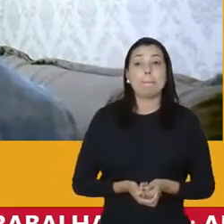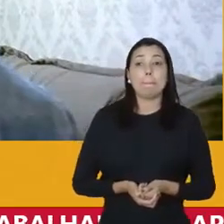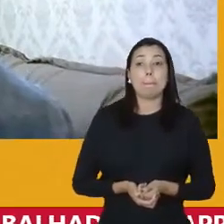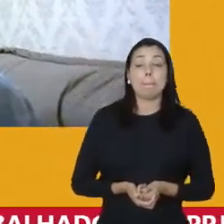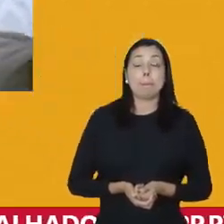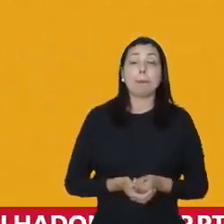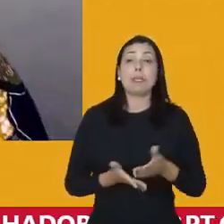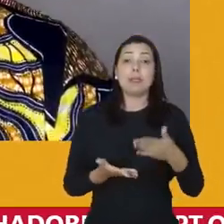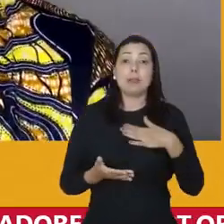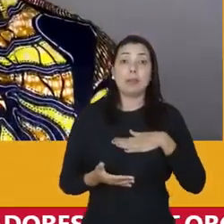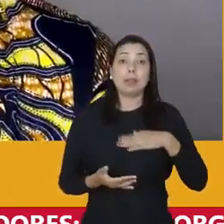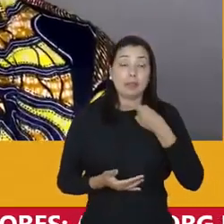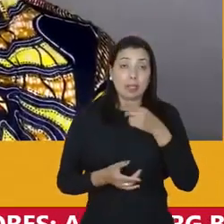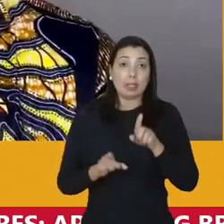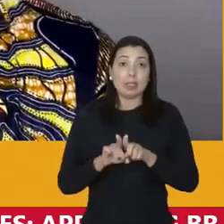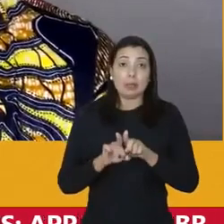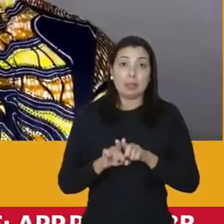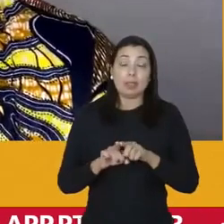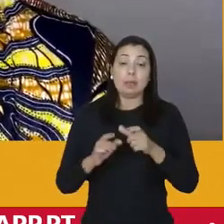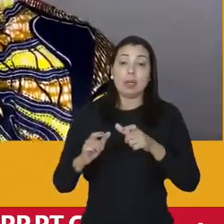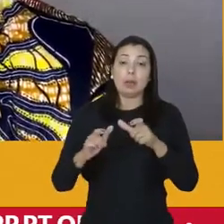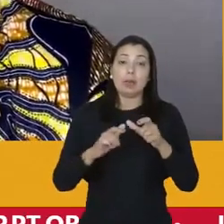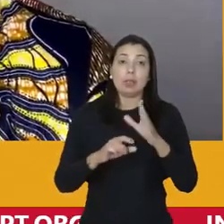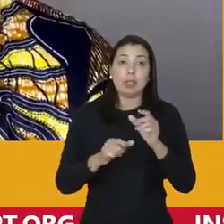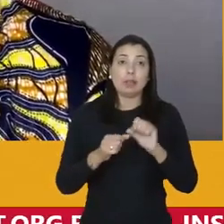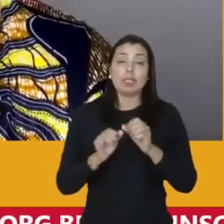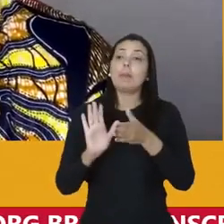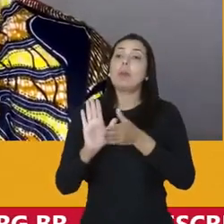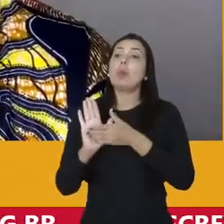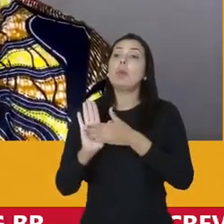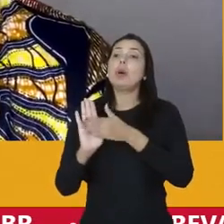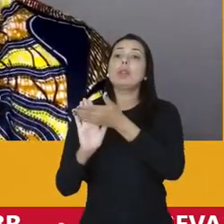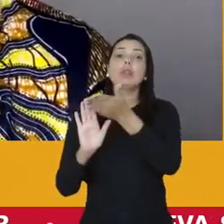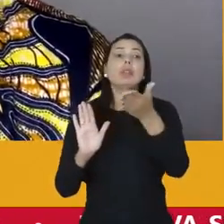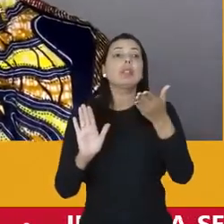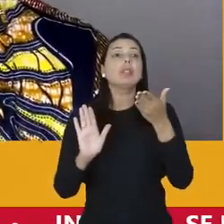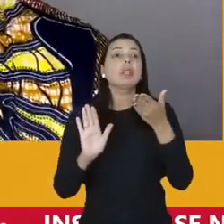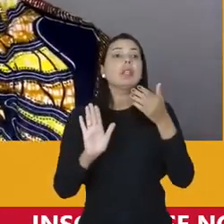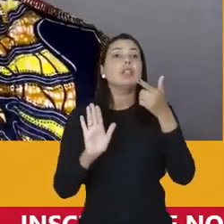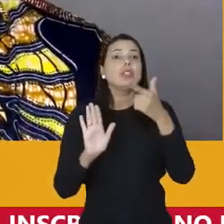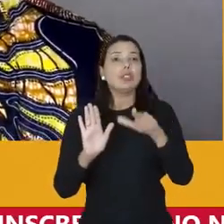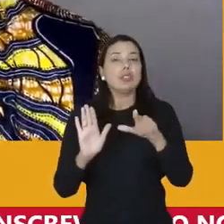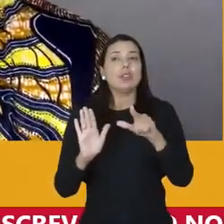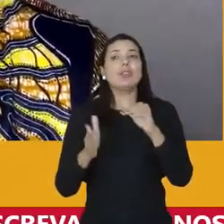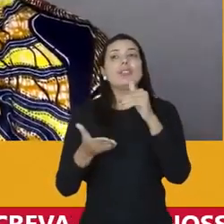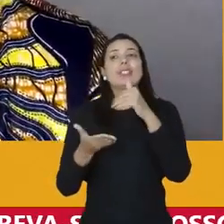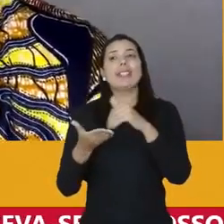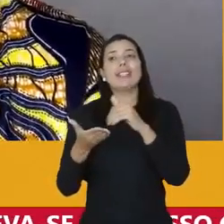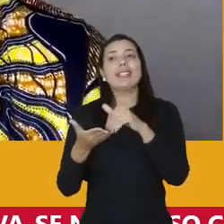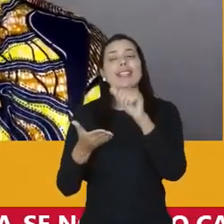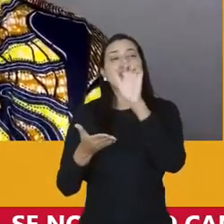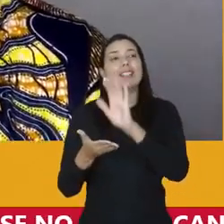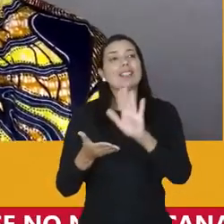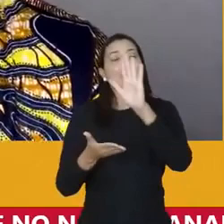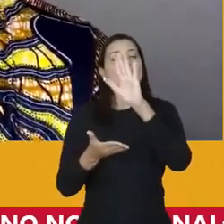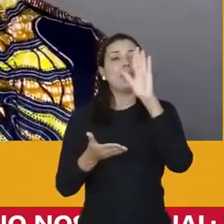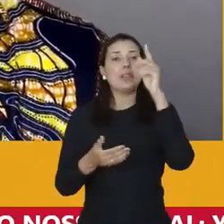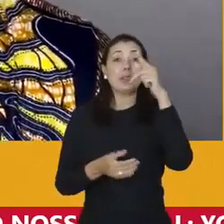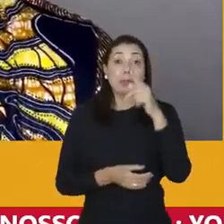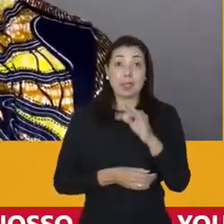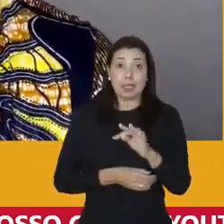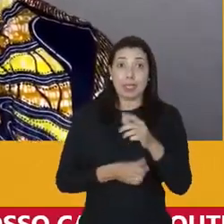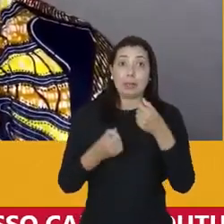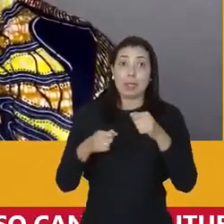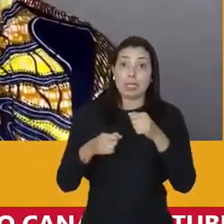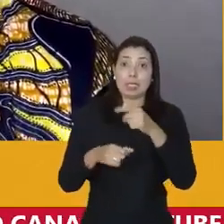Matos eu gostaria de dizer também que para onde eu vou já estou fazendo campanha para que você seja novamente nosso secretário nacional do PT porque a gente